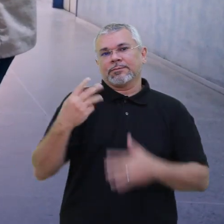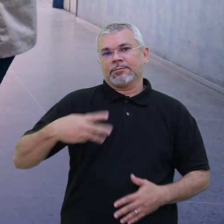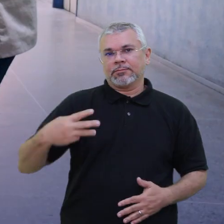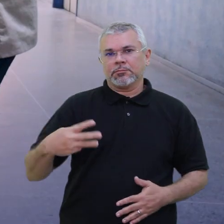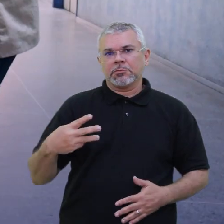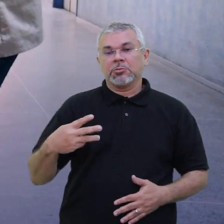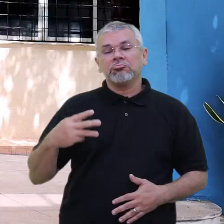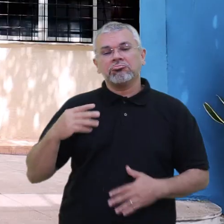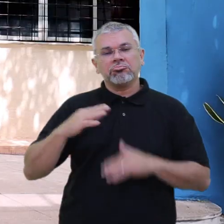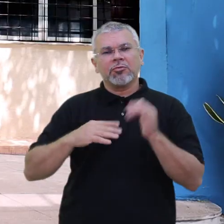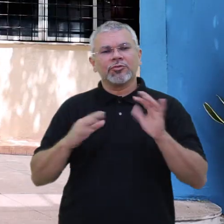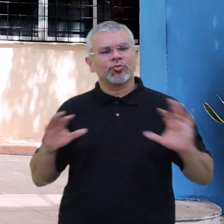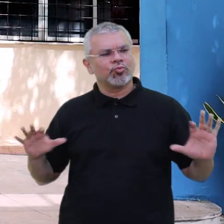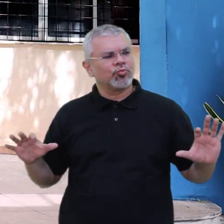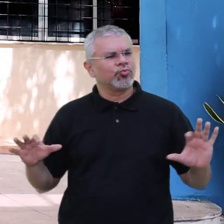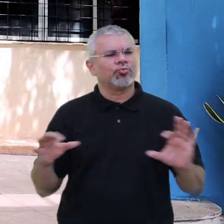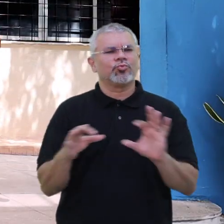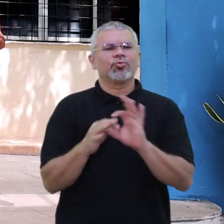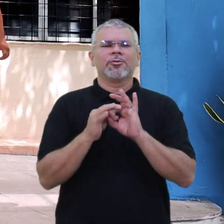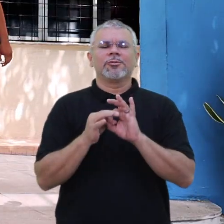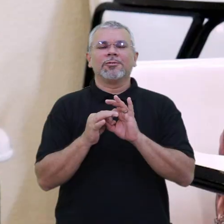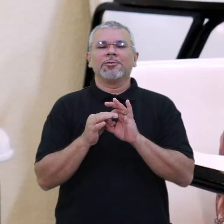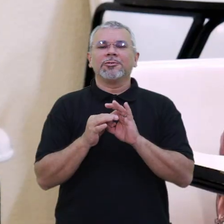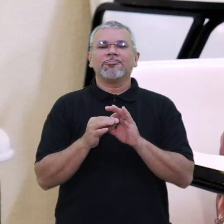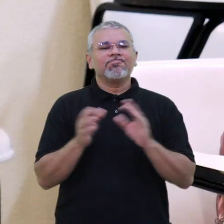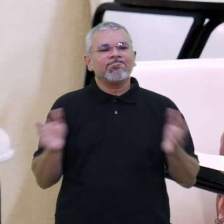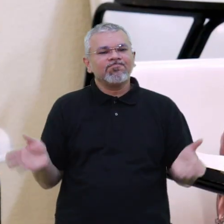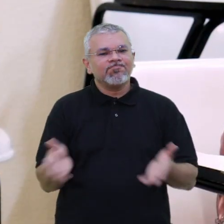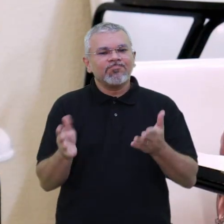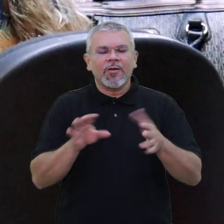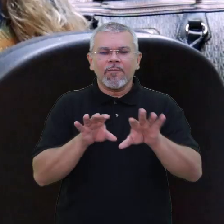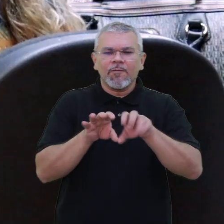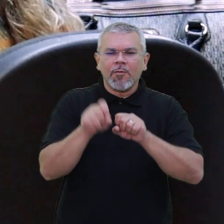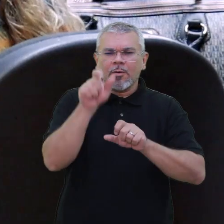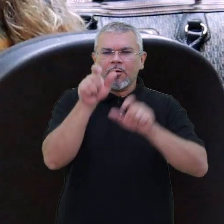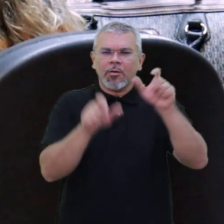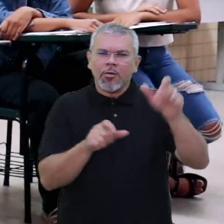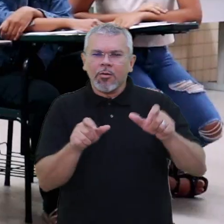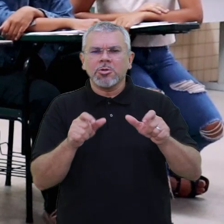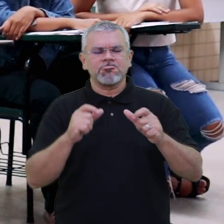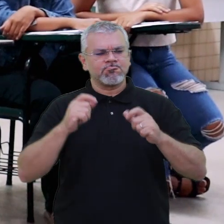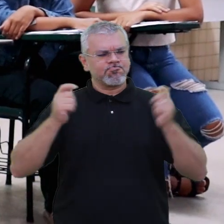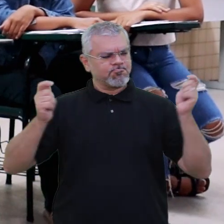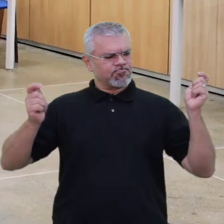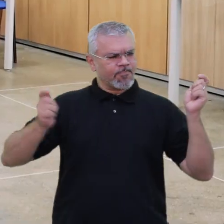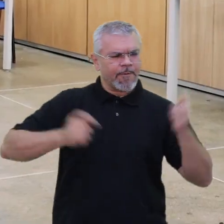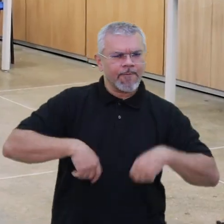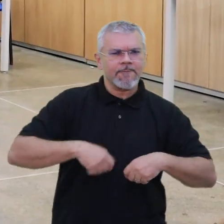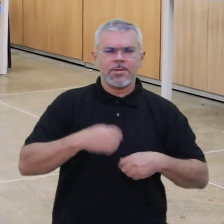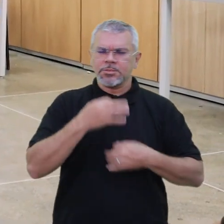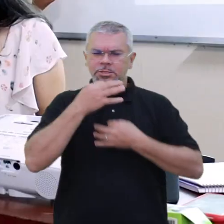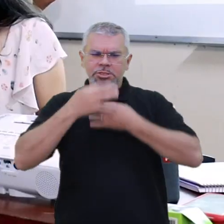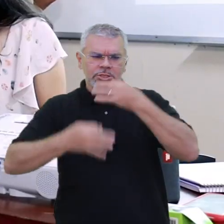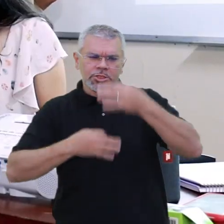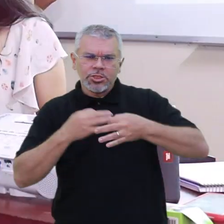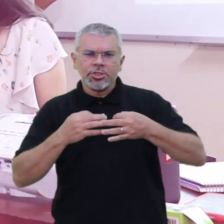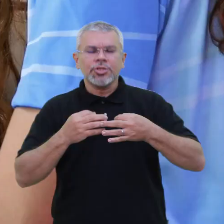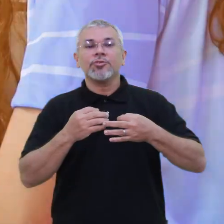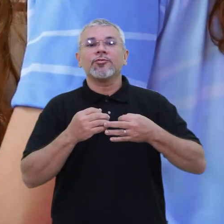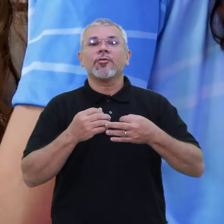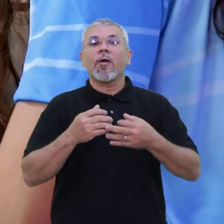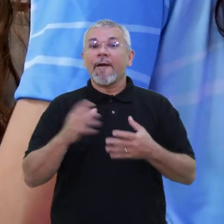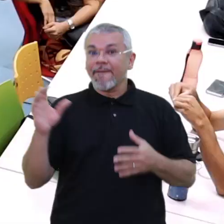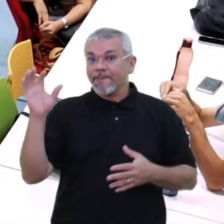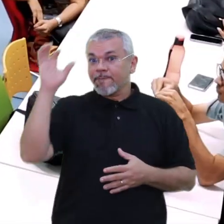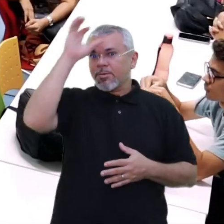terceirizados. Profissionais que se unem no desafio de forma a educadores competentes, críticos e com ampla formação humanista.